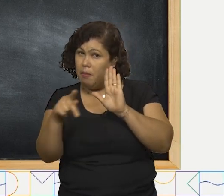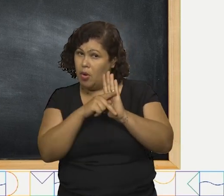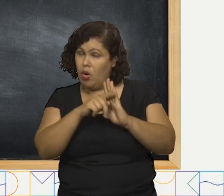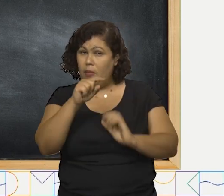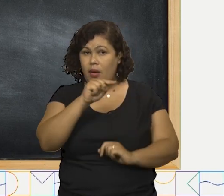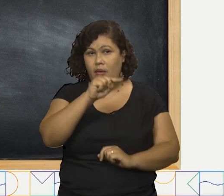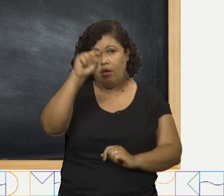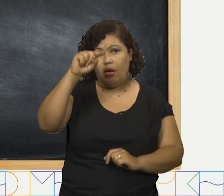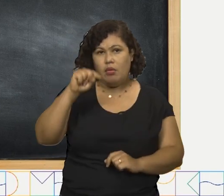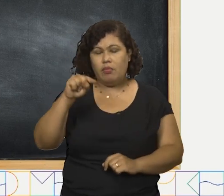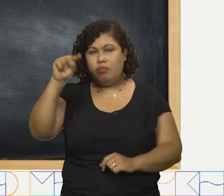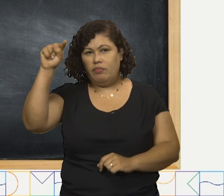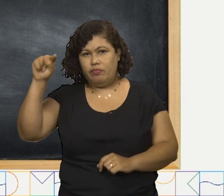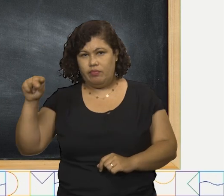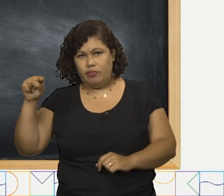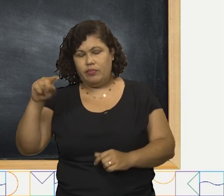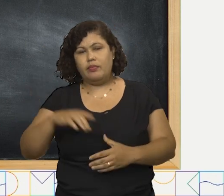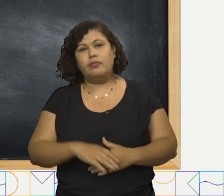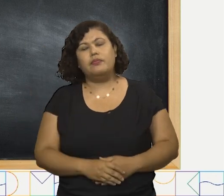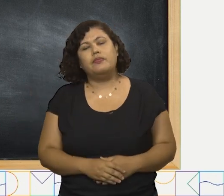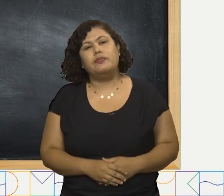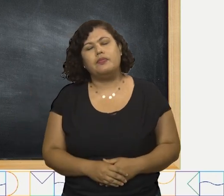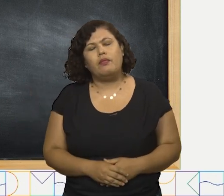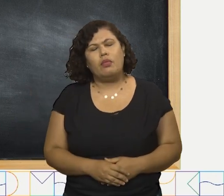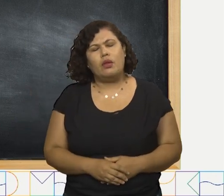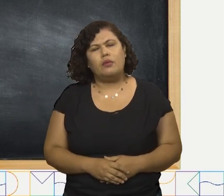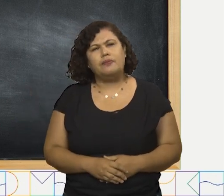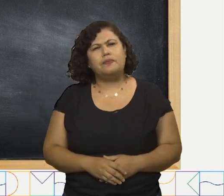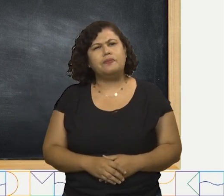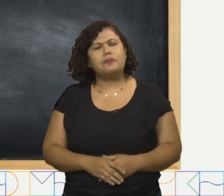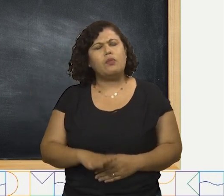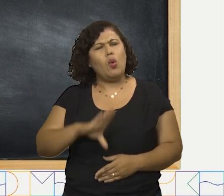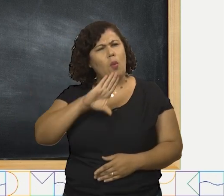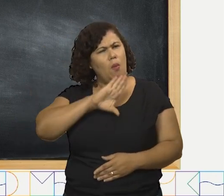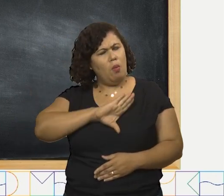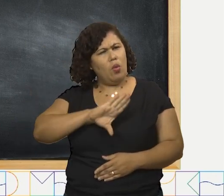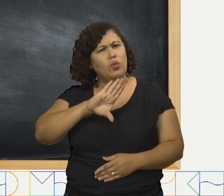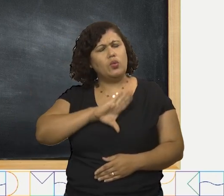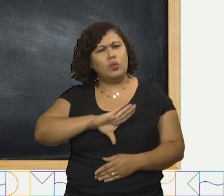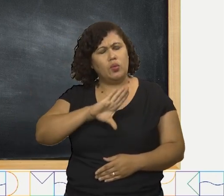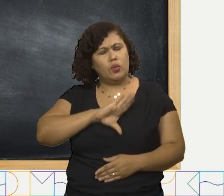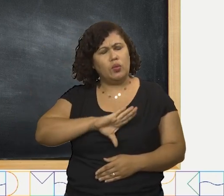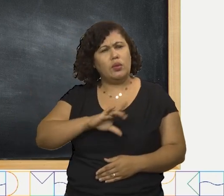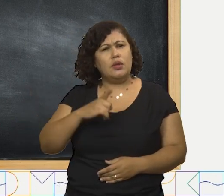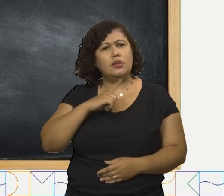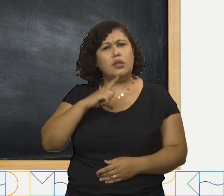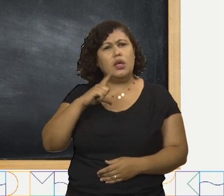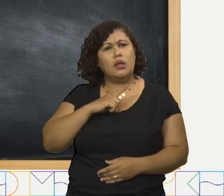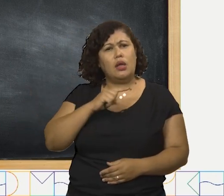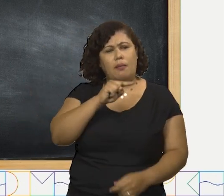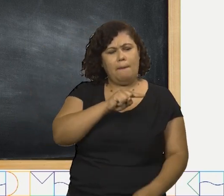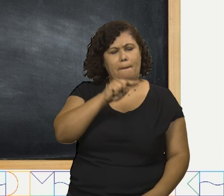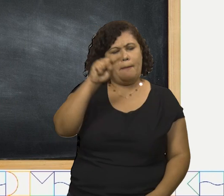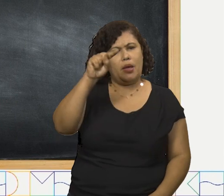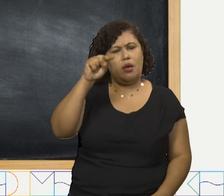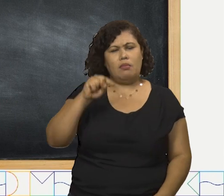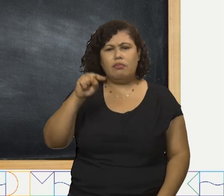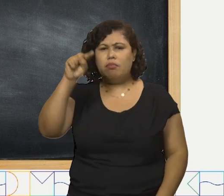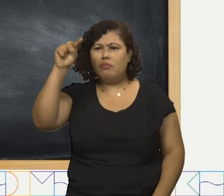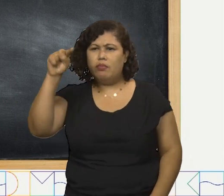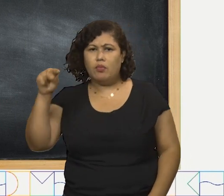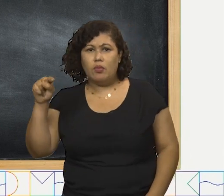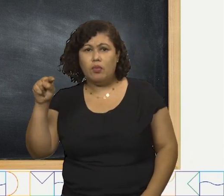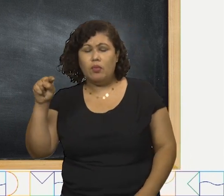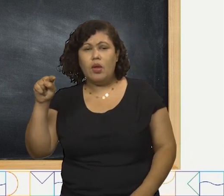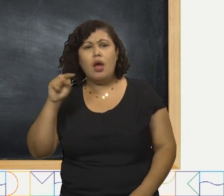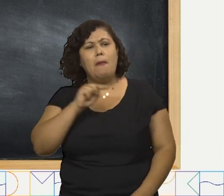antes da gente avançar, na língua portuguesa temos dois acentos gráficos para indicar